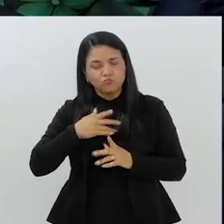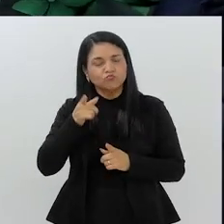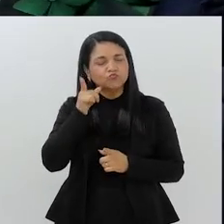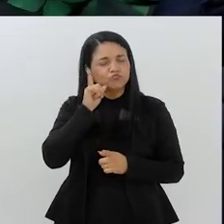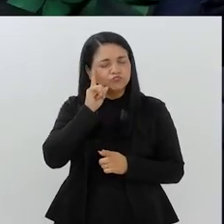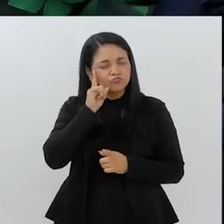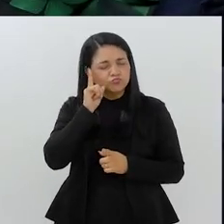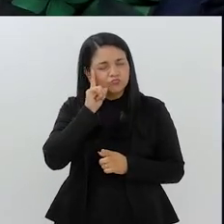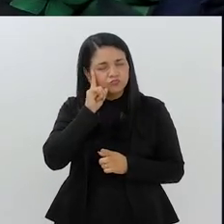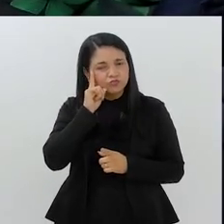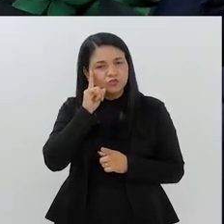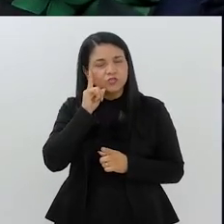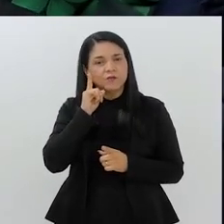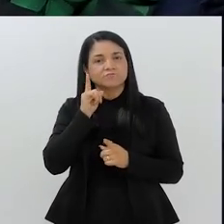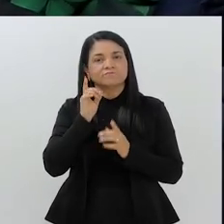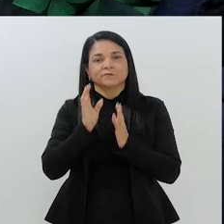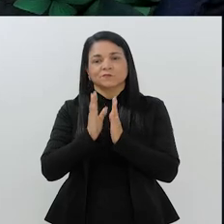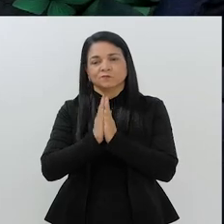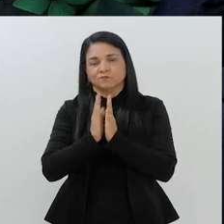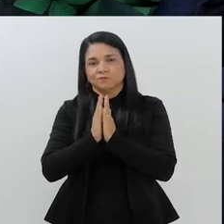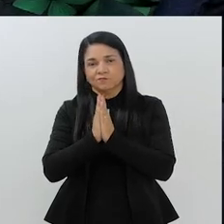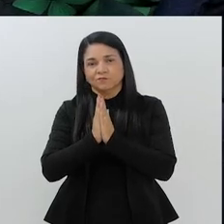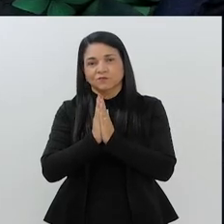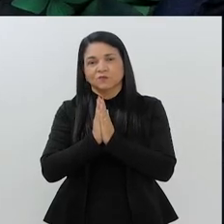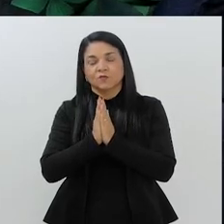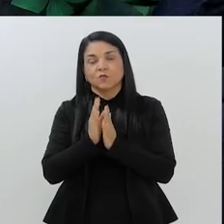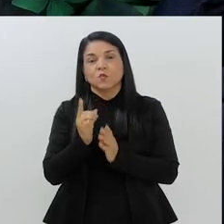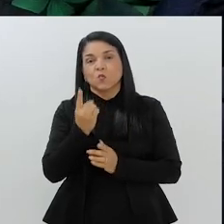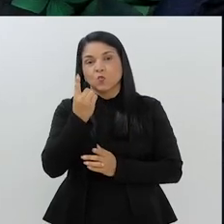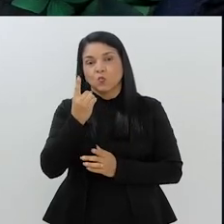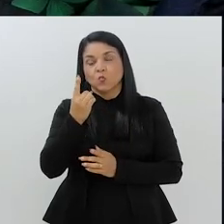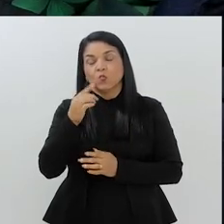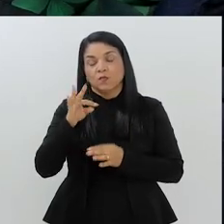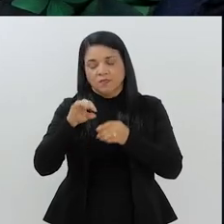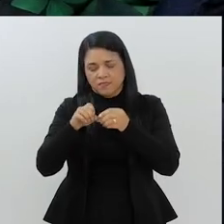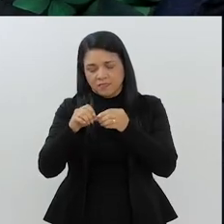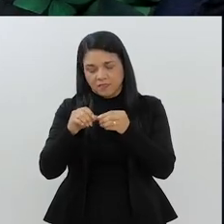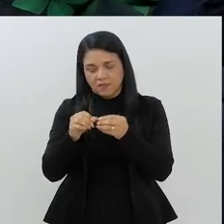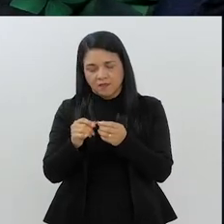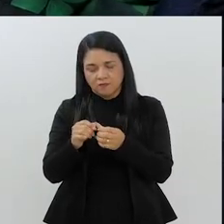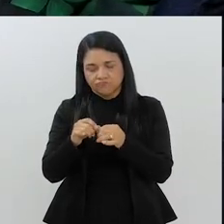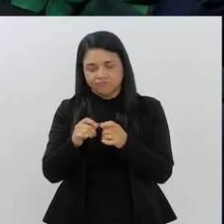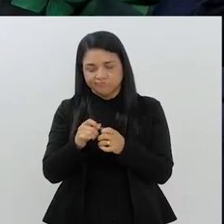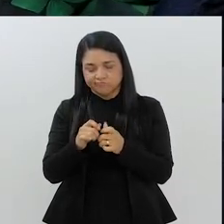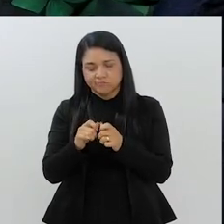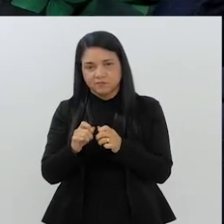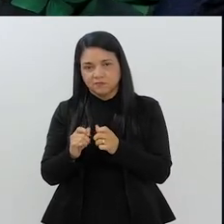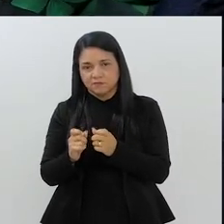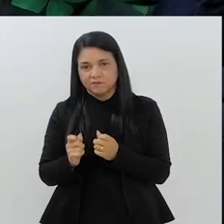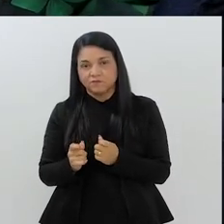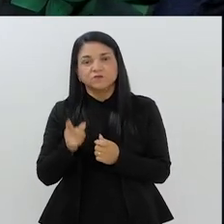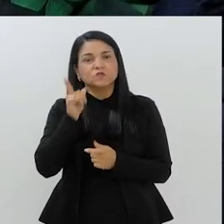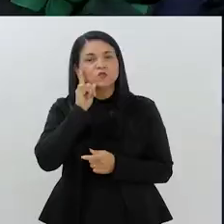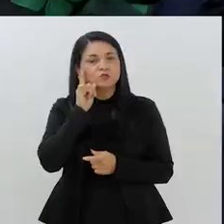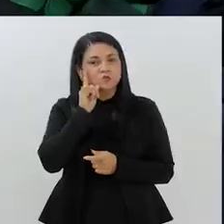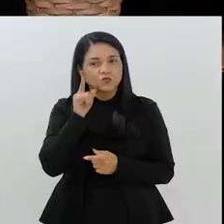minha parte. Eu rezo um terço por dia. Isso me faz muito bem. Fernando,